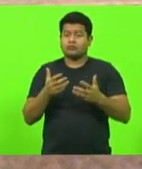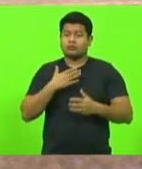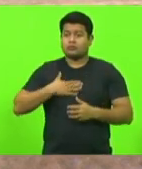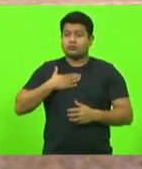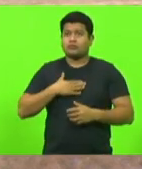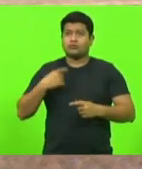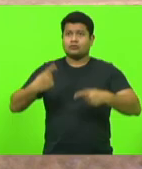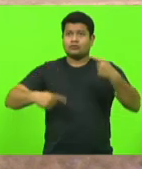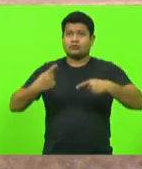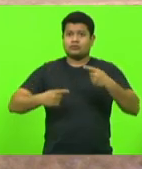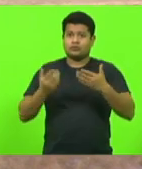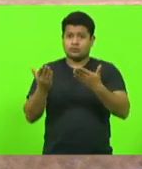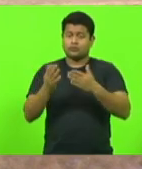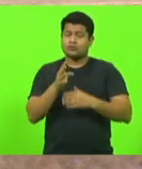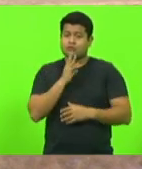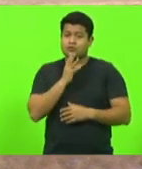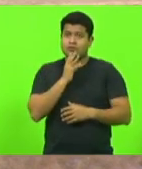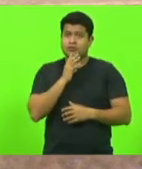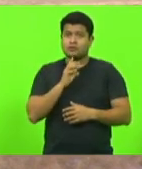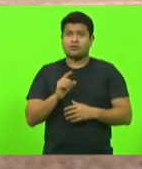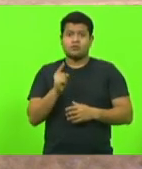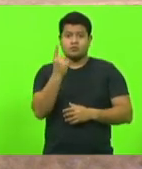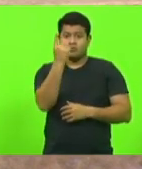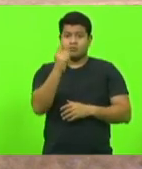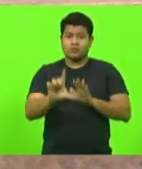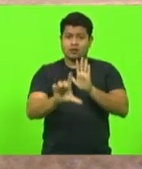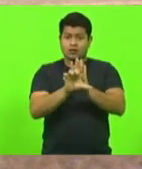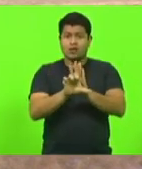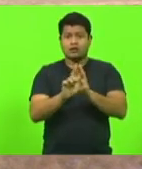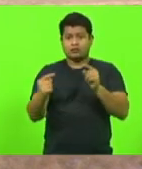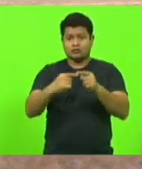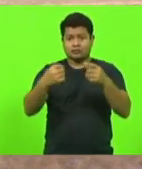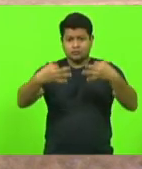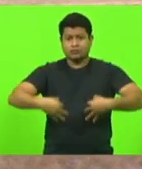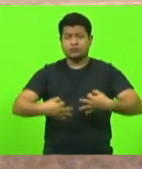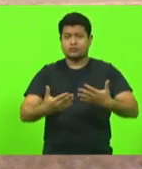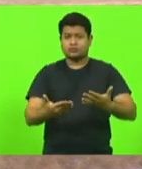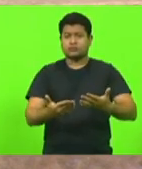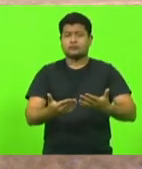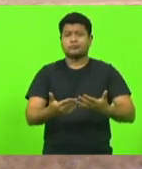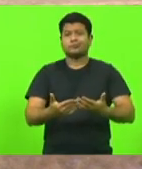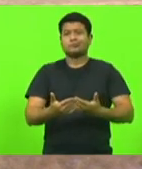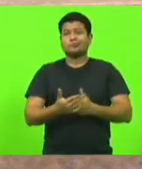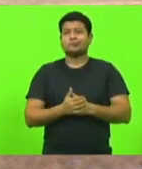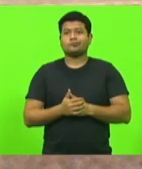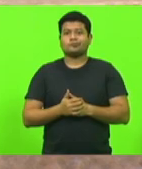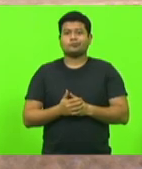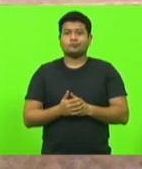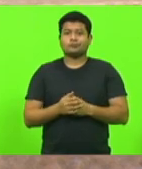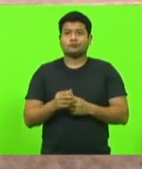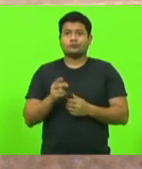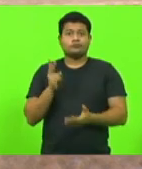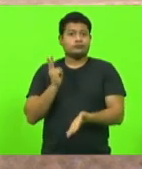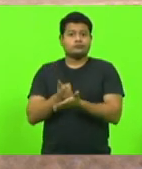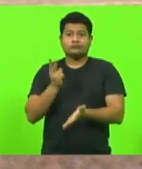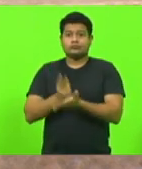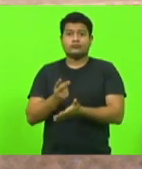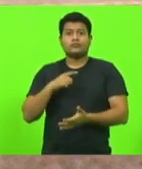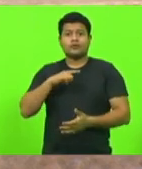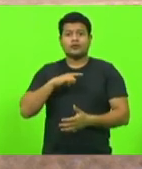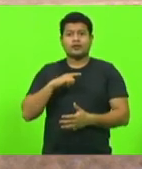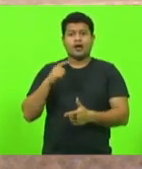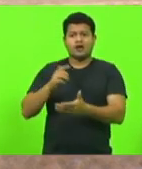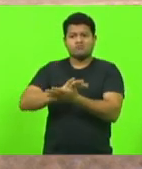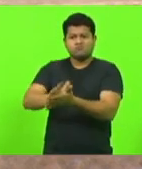você conhece alguma legalmente, alguma corrida legalmente, e você disse que sempre tem maltrato em competições,